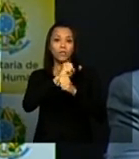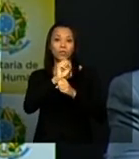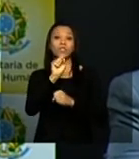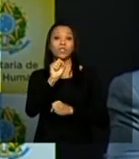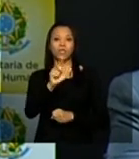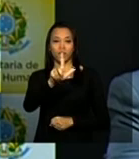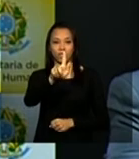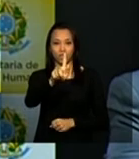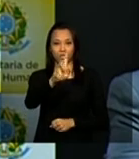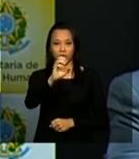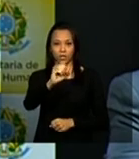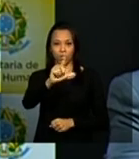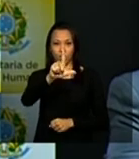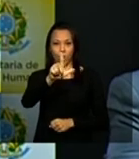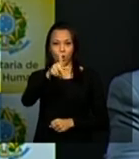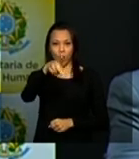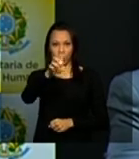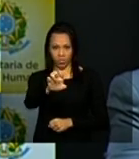militar